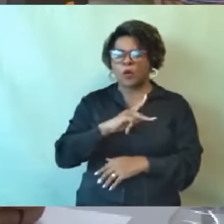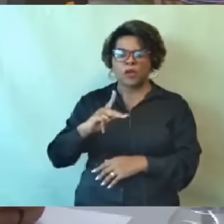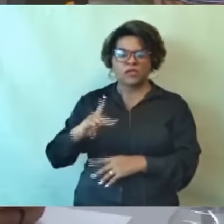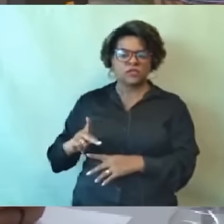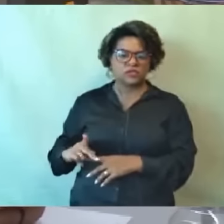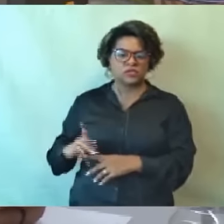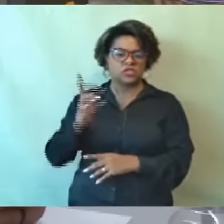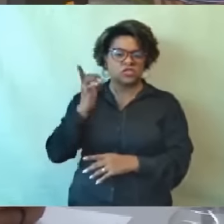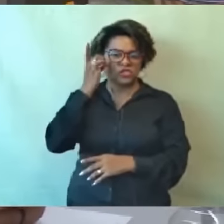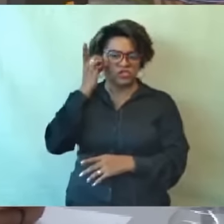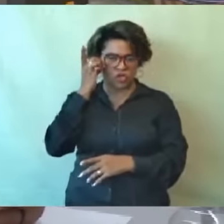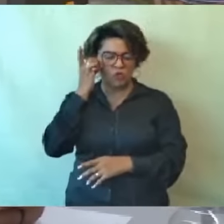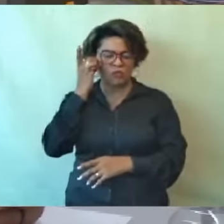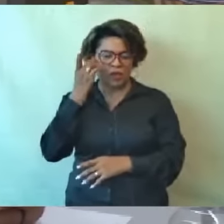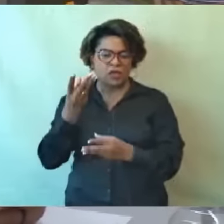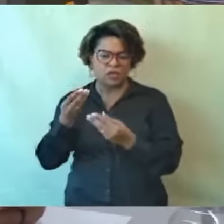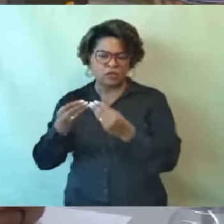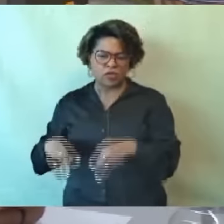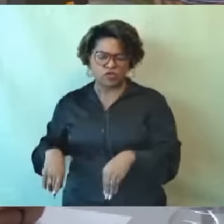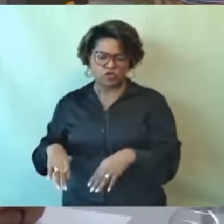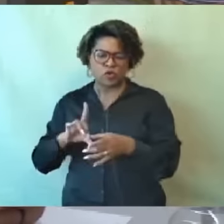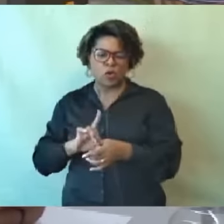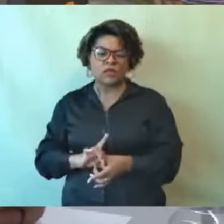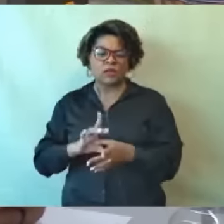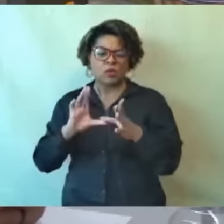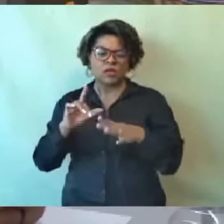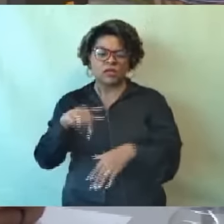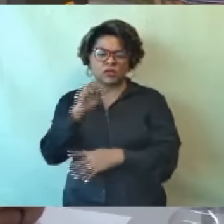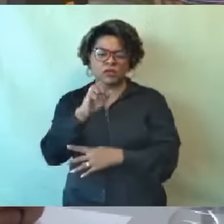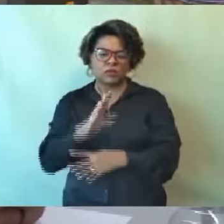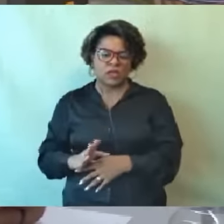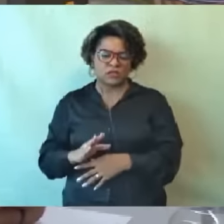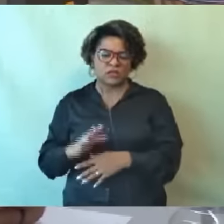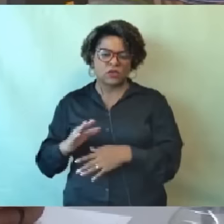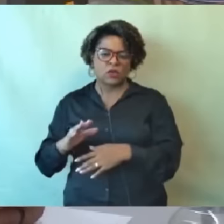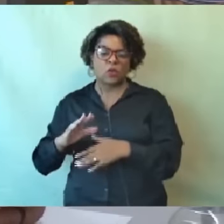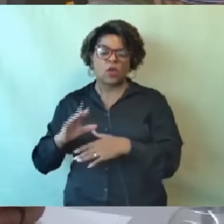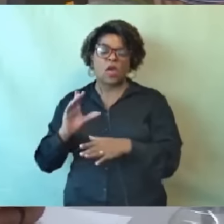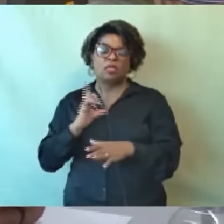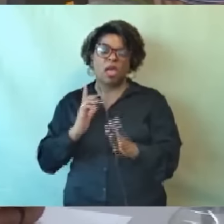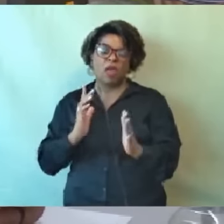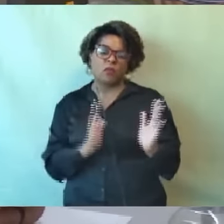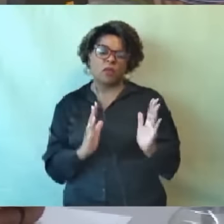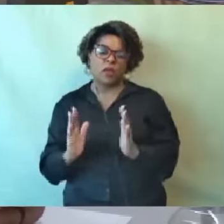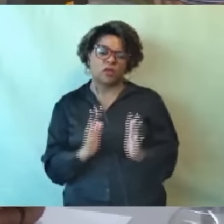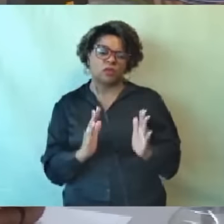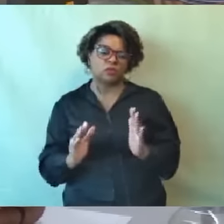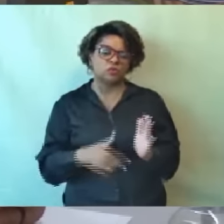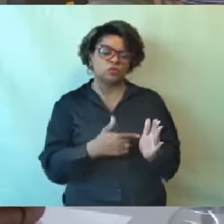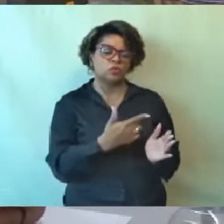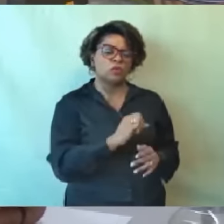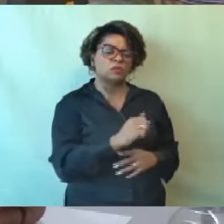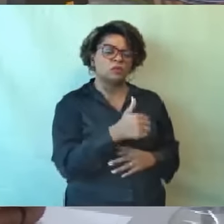2015, um pouquinho antes de 2013, nos últimos 10 anos, a gente teve um aumento de quase